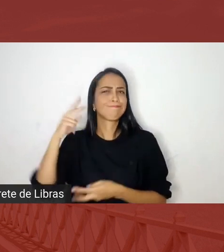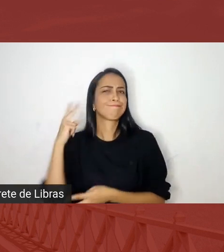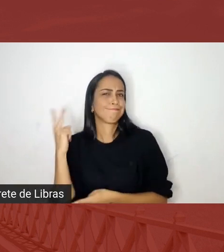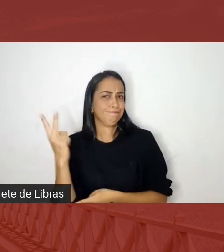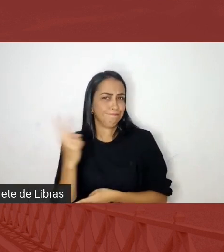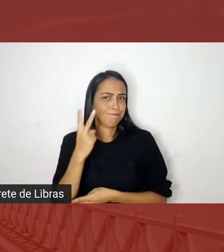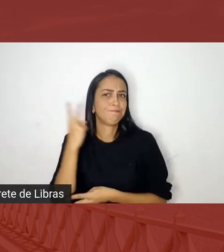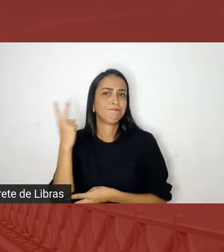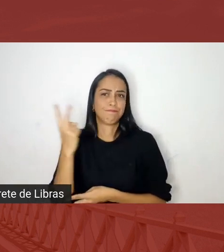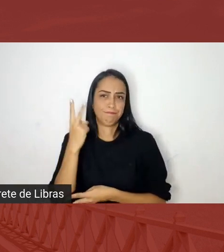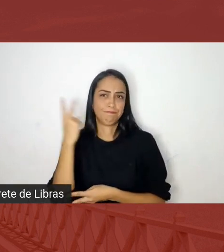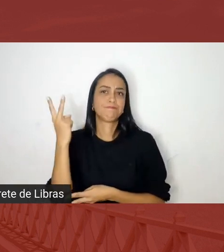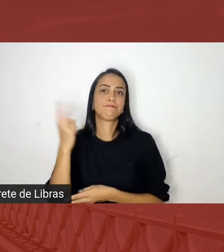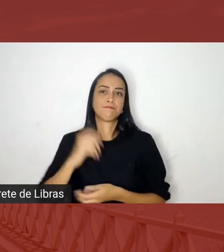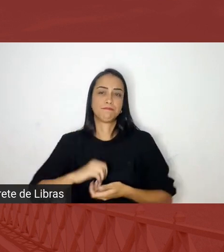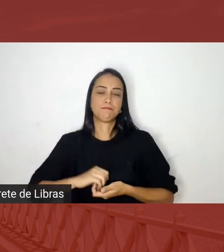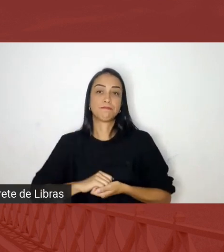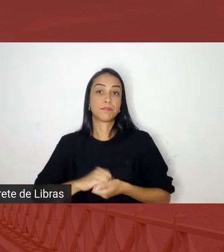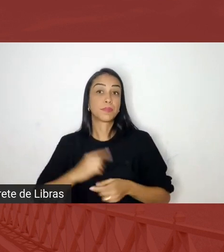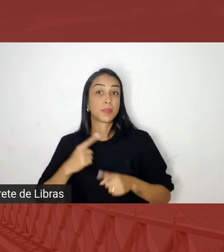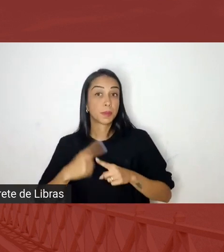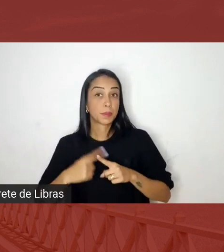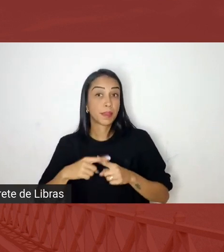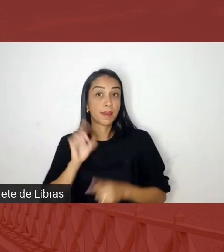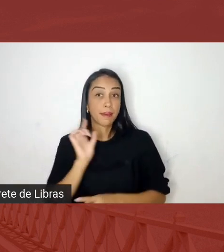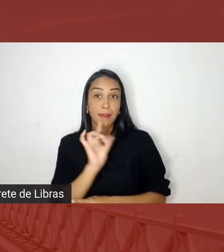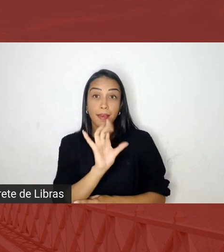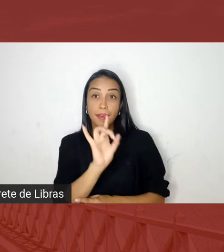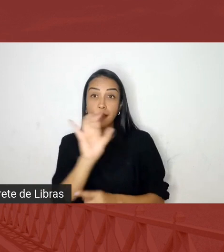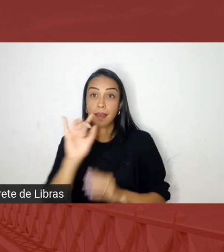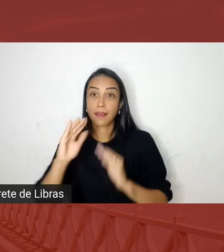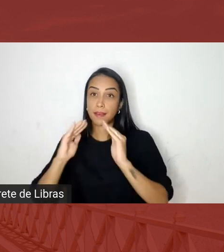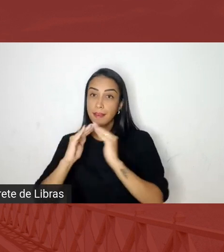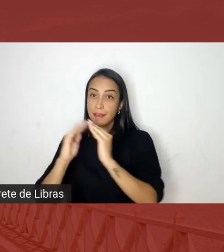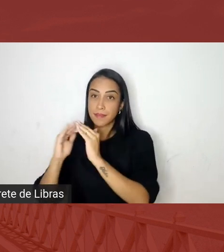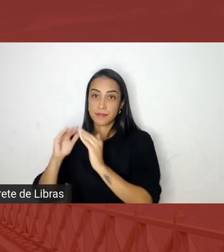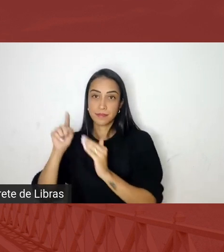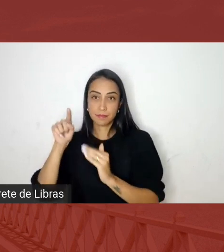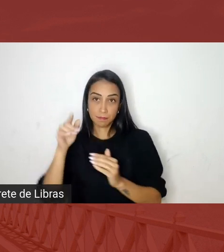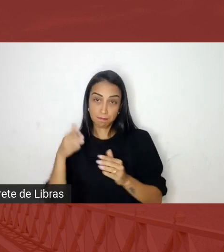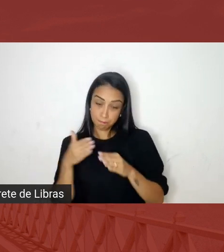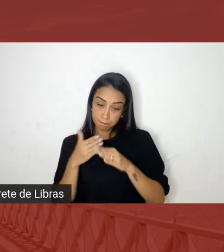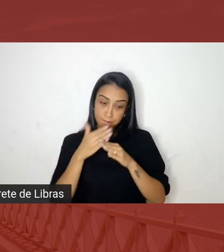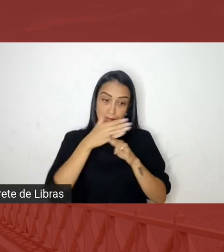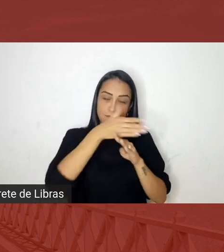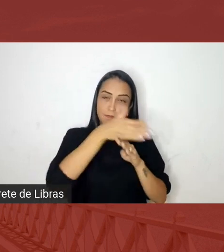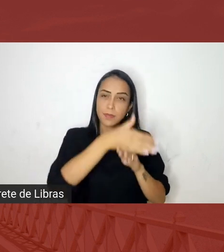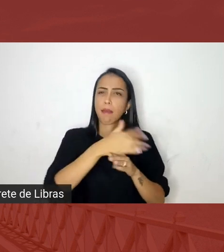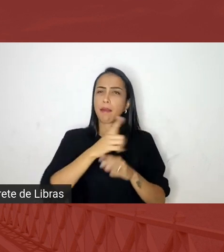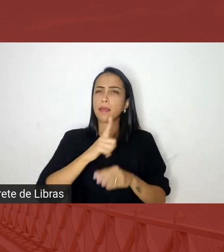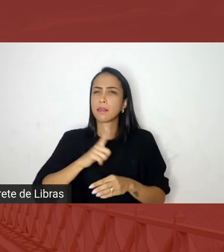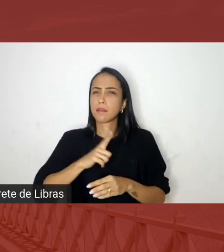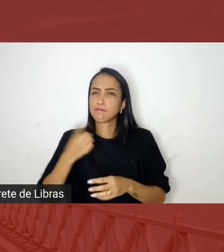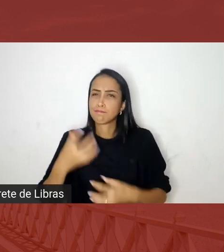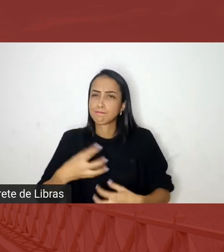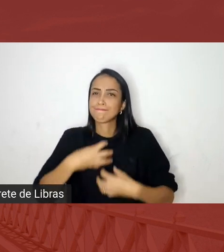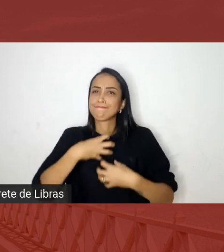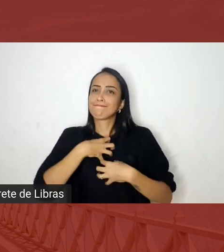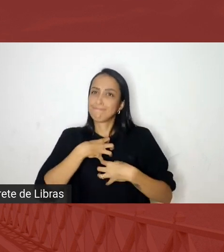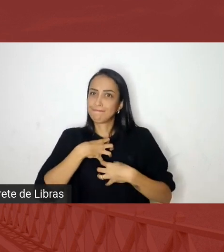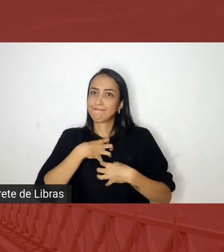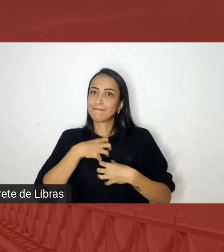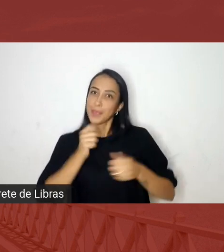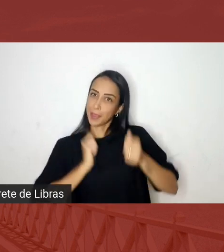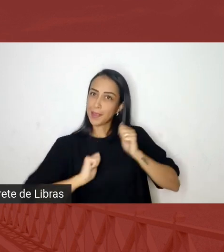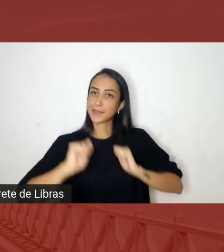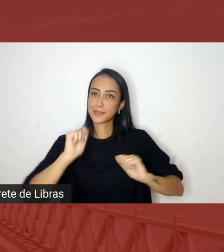porque em cada casa que você entra em Goiás você encontra uma expressão artística e a maioria